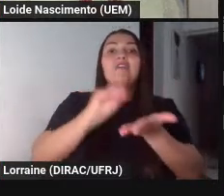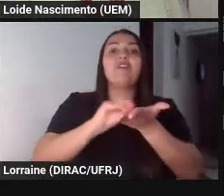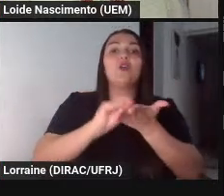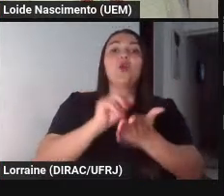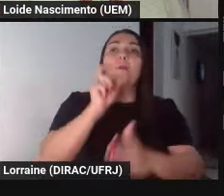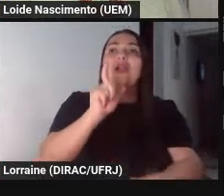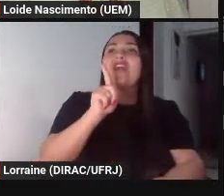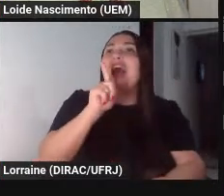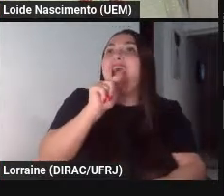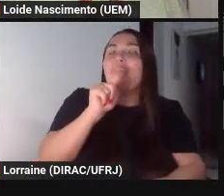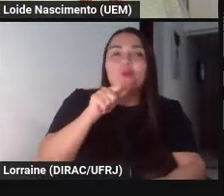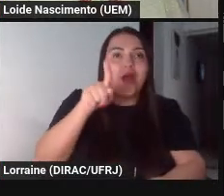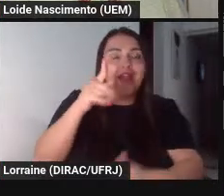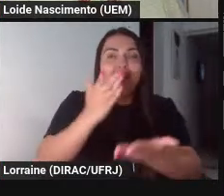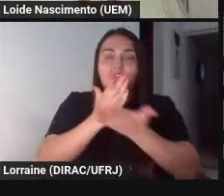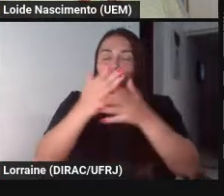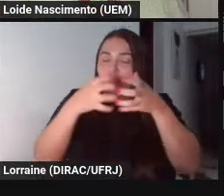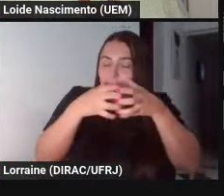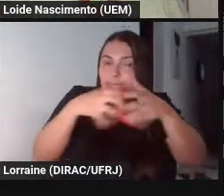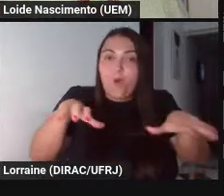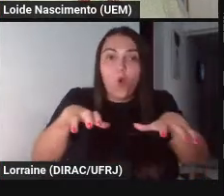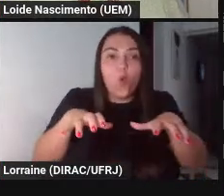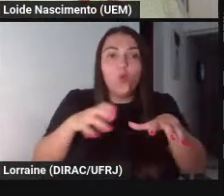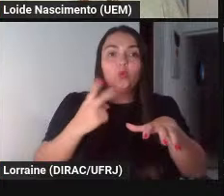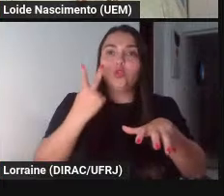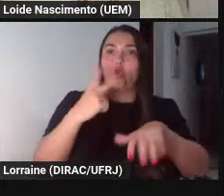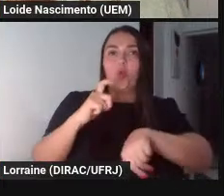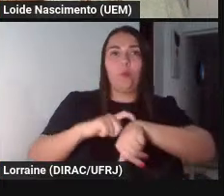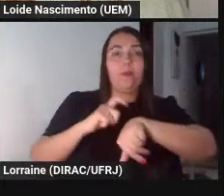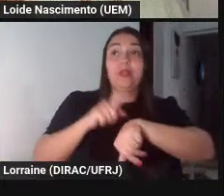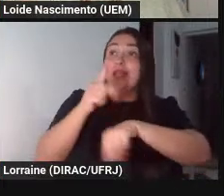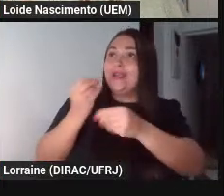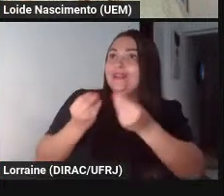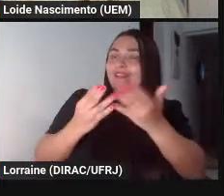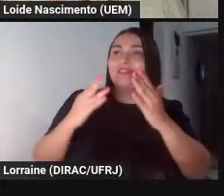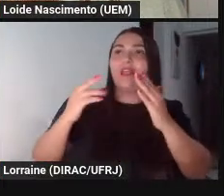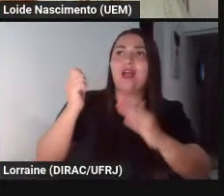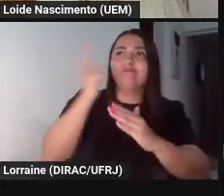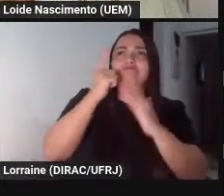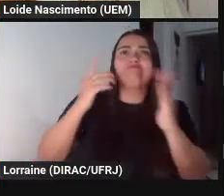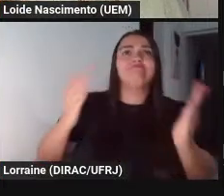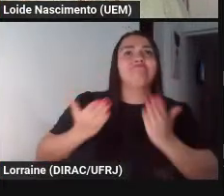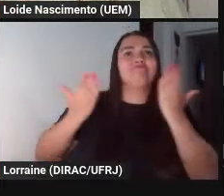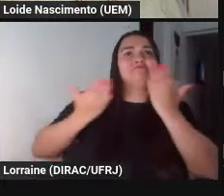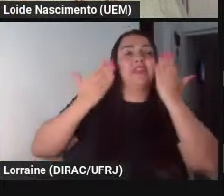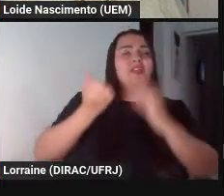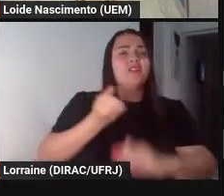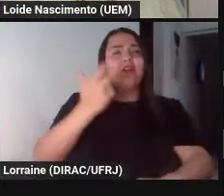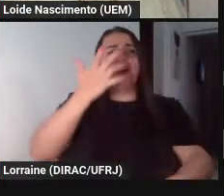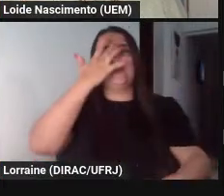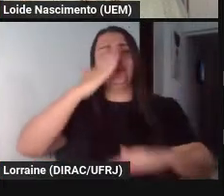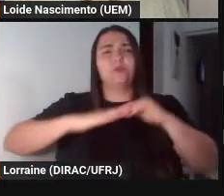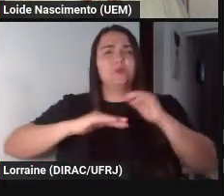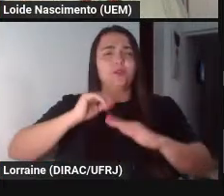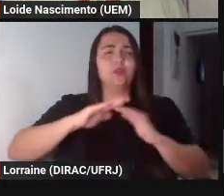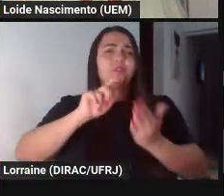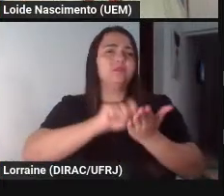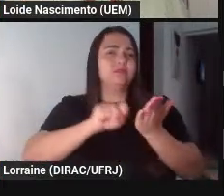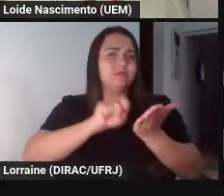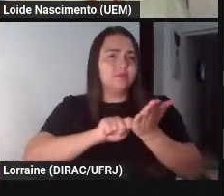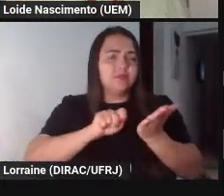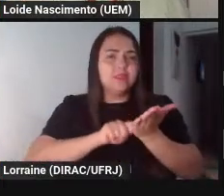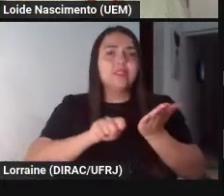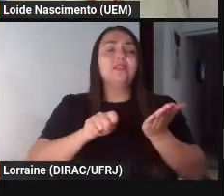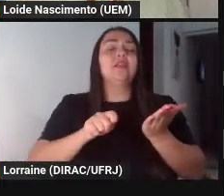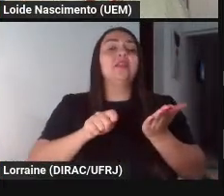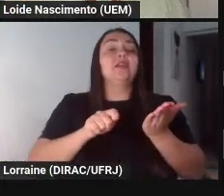e ele inspira inúmeros escritores das gerações seguintes da contemporaneidade e aí